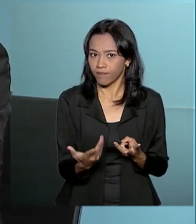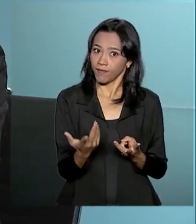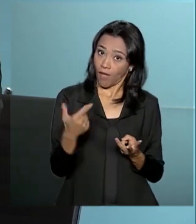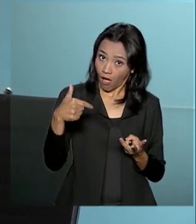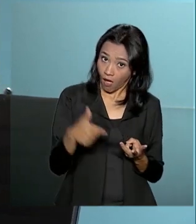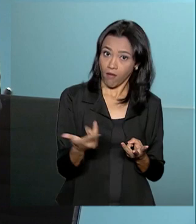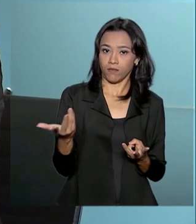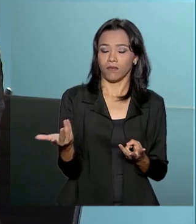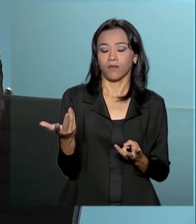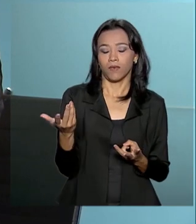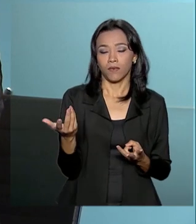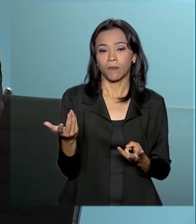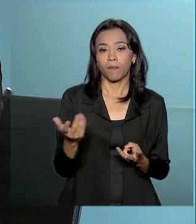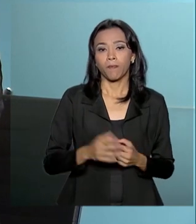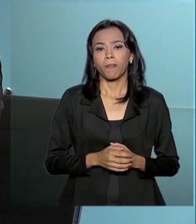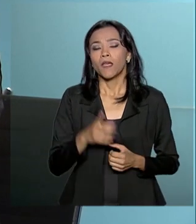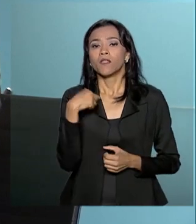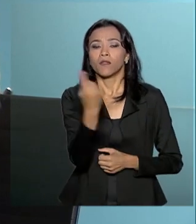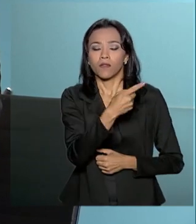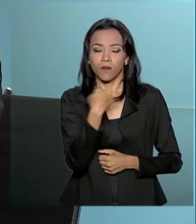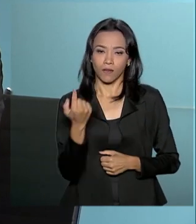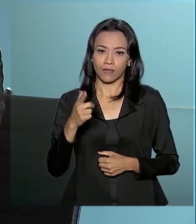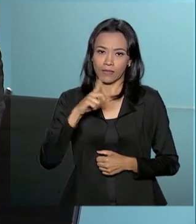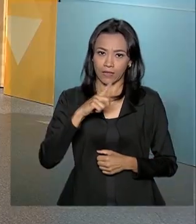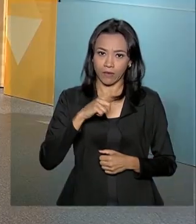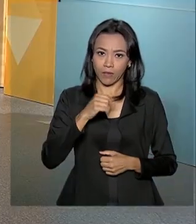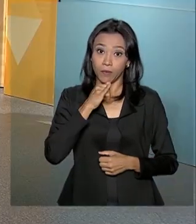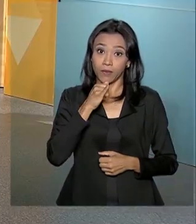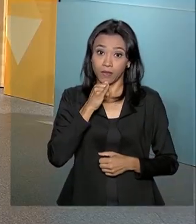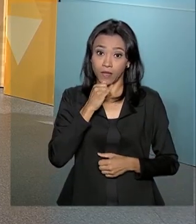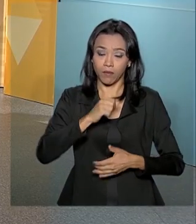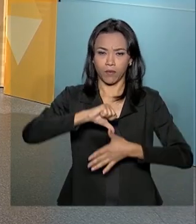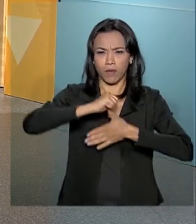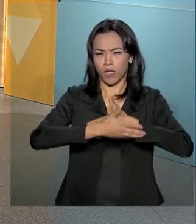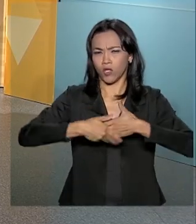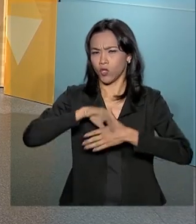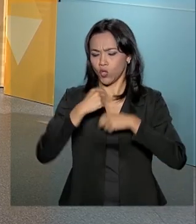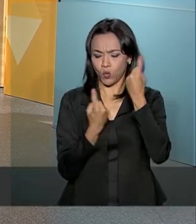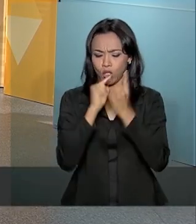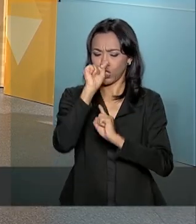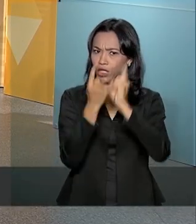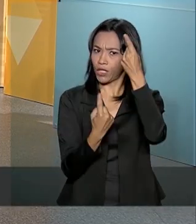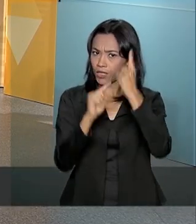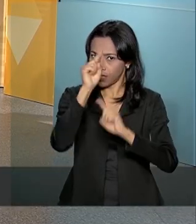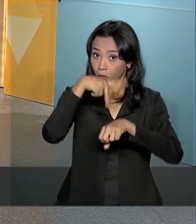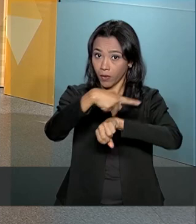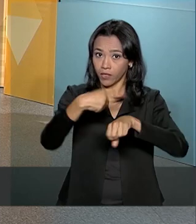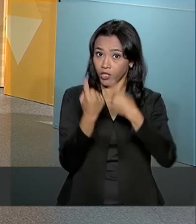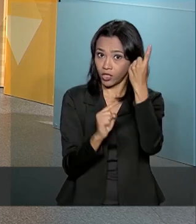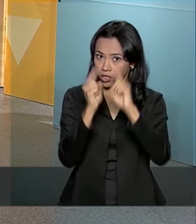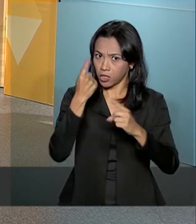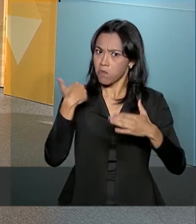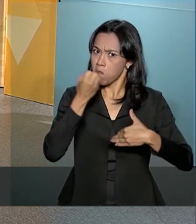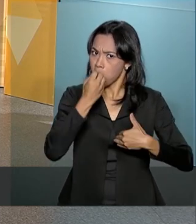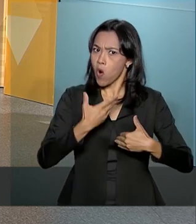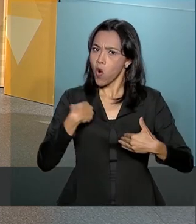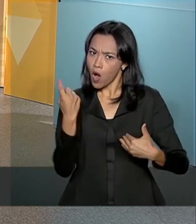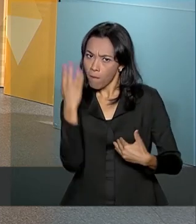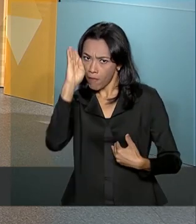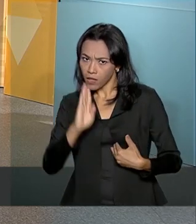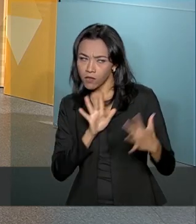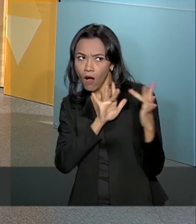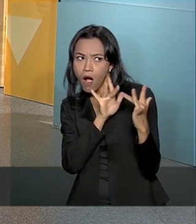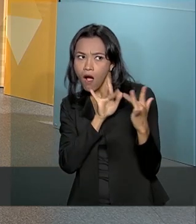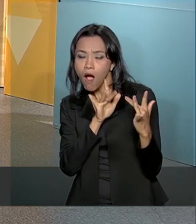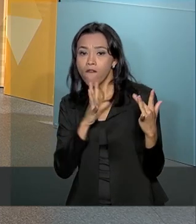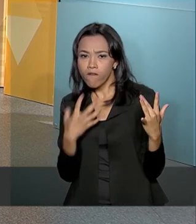o grande ponto. A gente tem, na América do Sul, o Chile mais desenvolvido nesse processo. Estamos em contato. Vamos lá